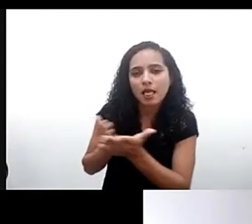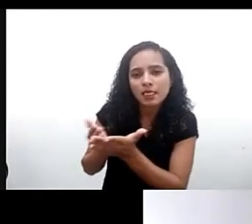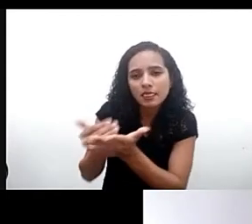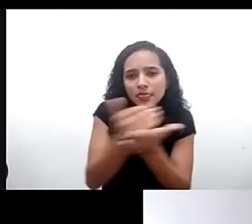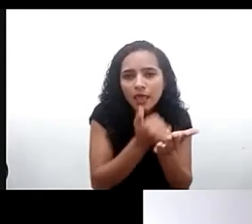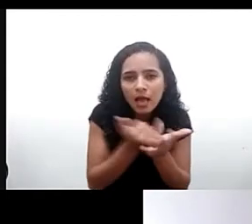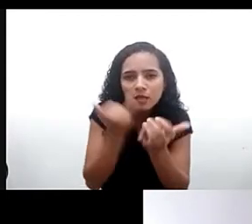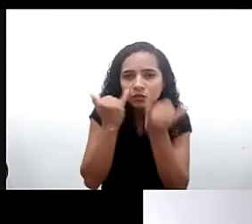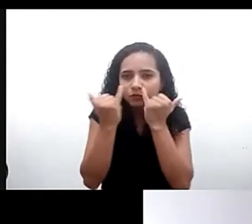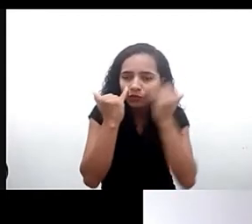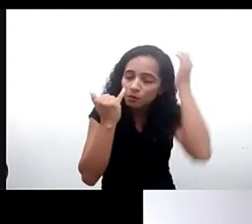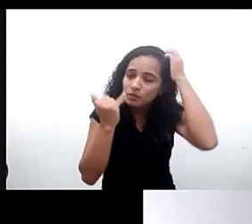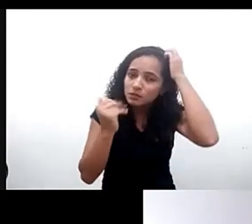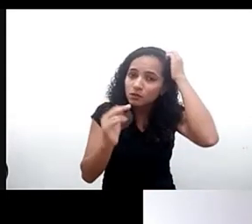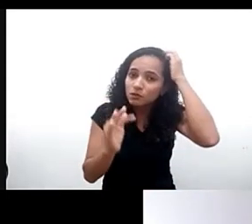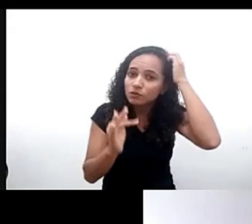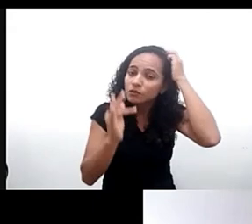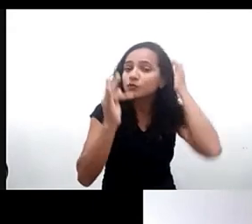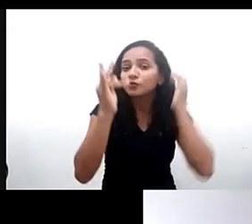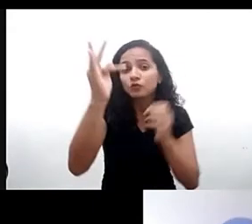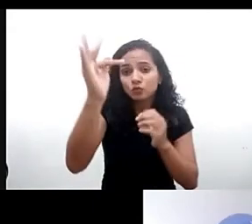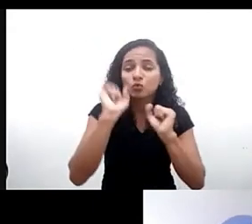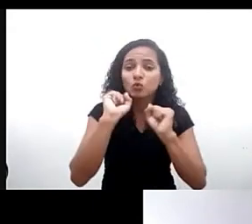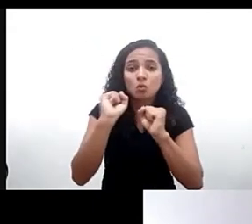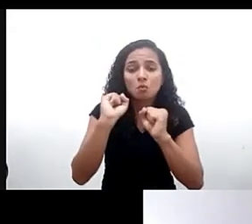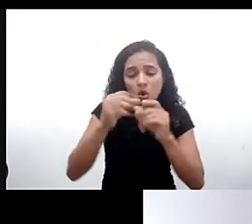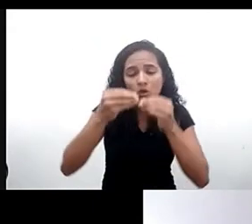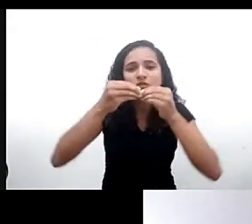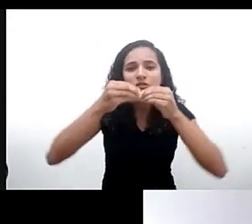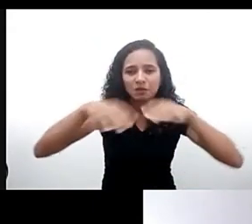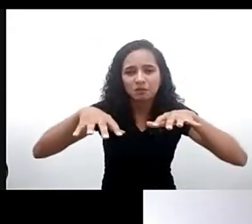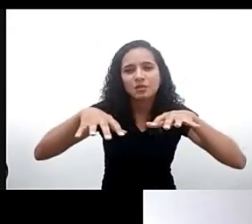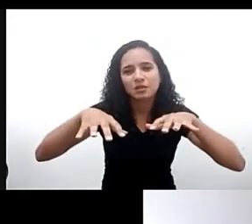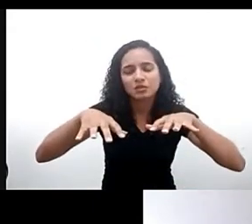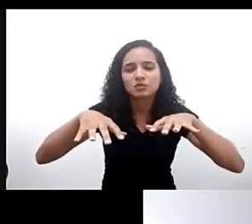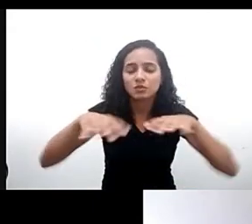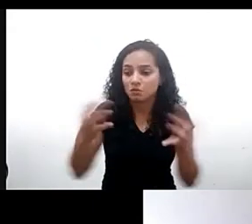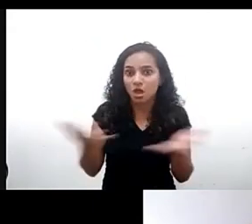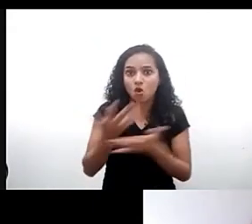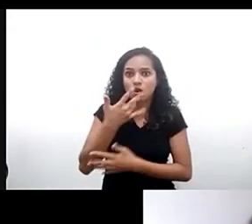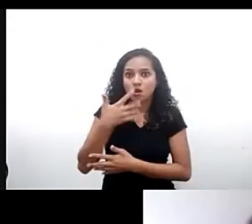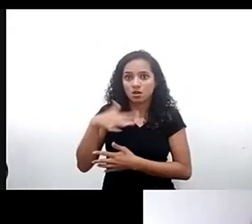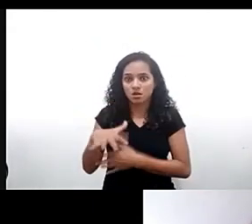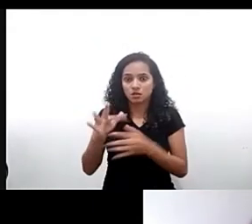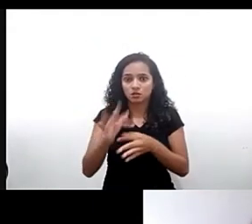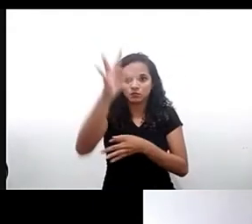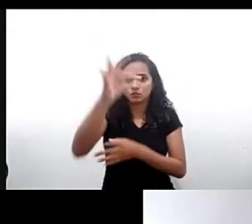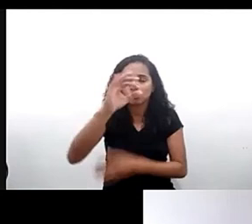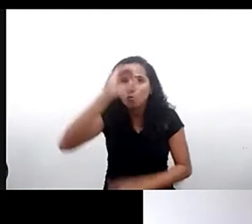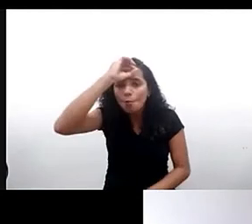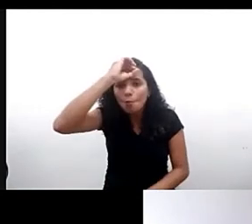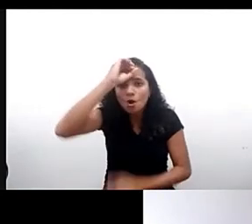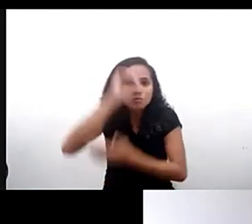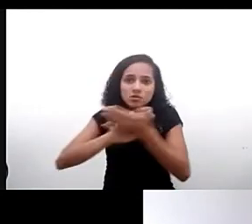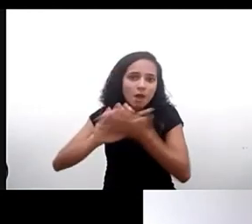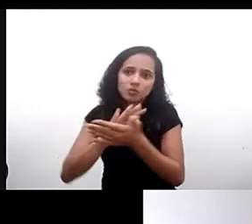que no futuro poderão prejudicá-la que no futuro ela sequer pode prever como esses dados serão utilizados então me